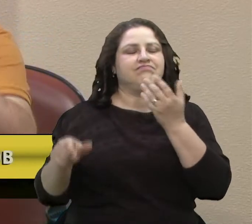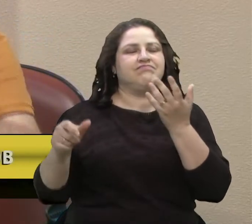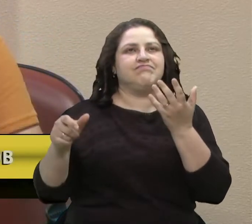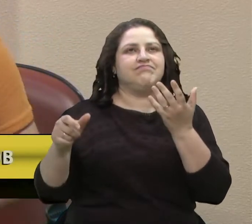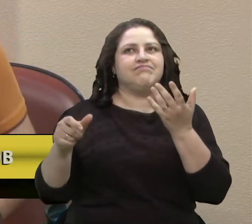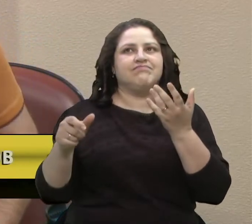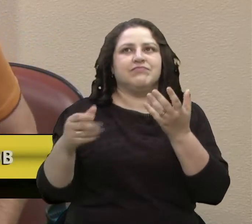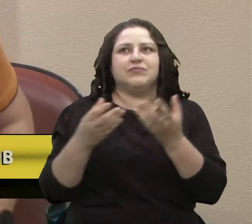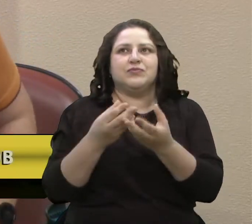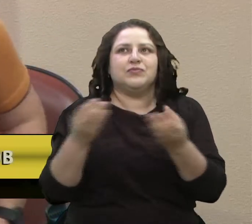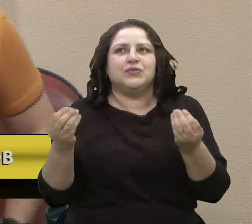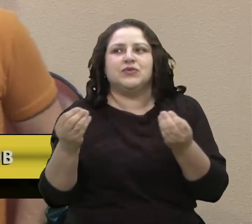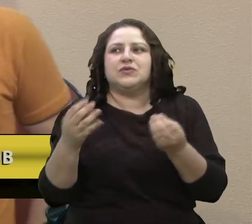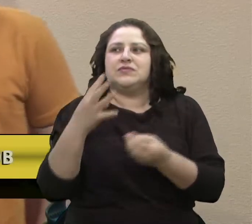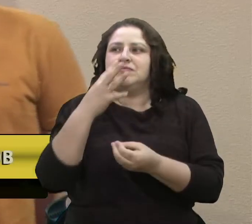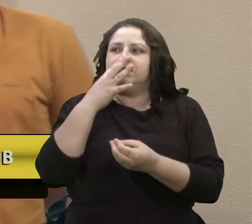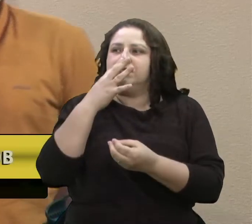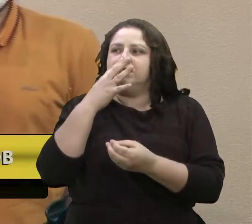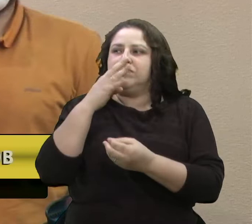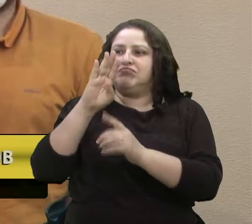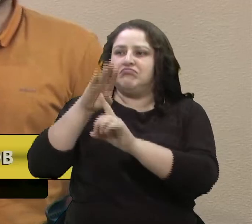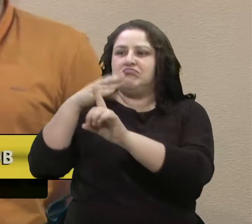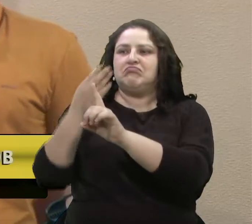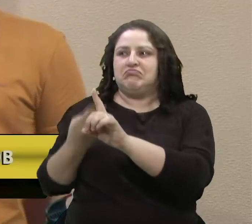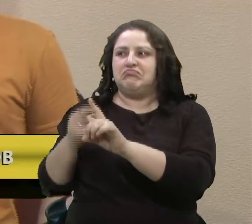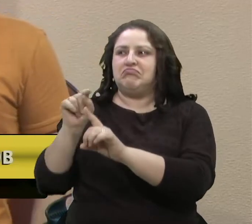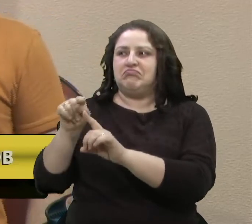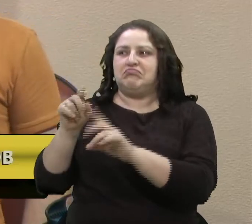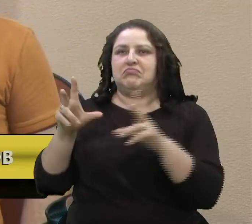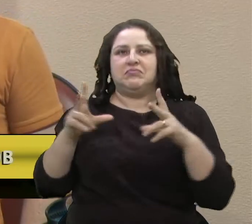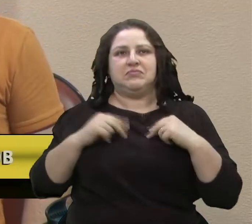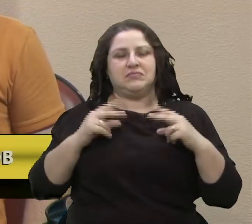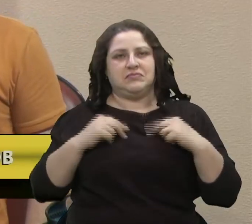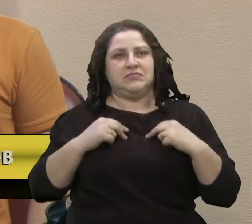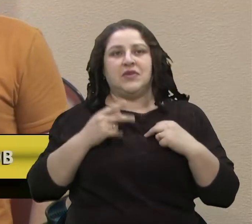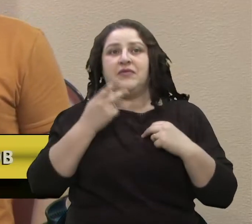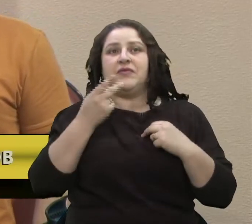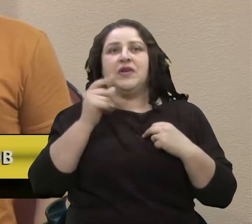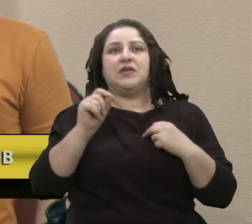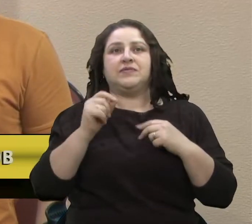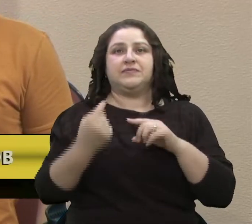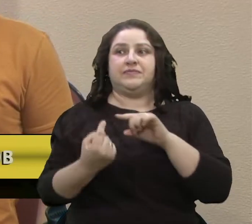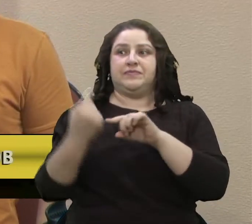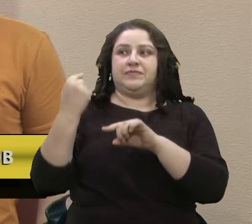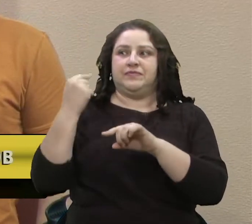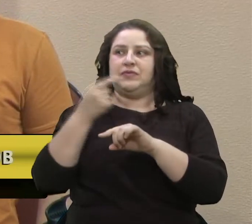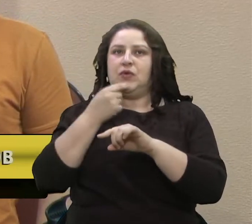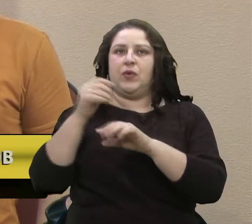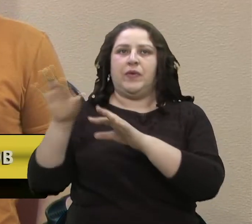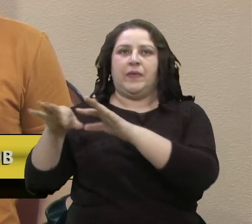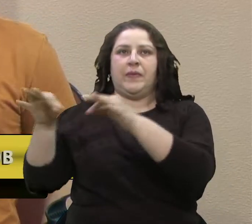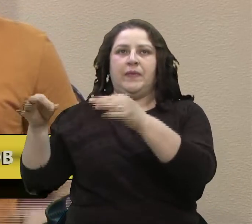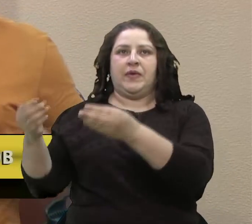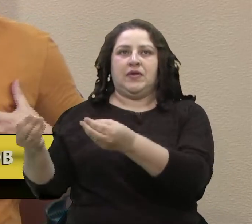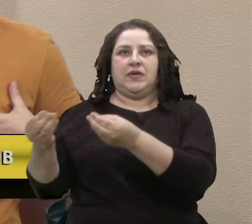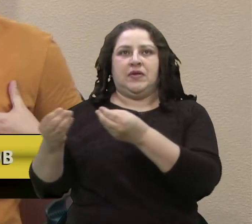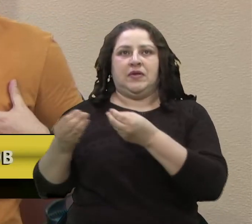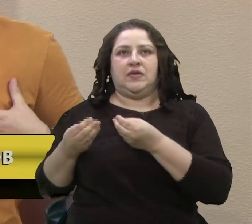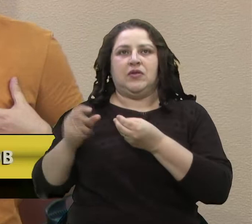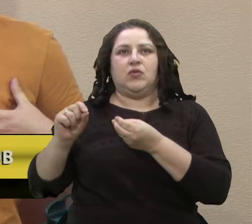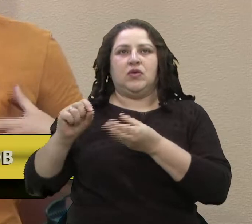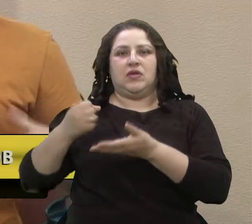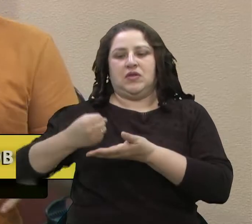específica para ti, Rafa. O Norberto um dia me deu um presente. Ele me deu um presente. E ele me deu uma xícara,